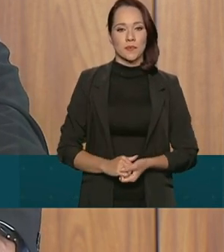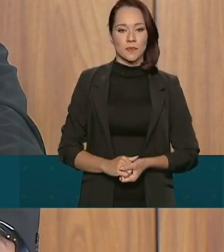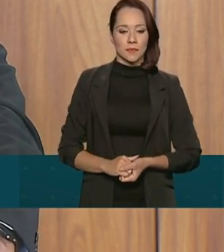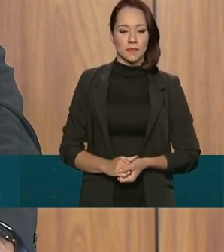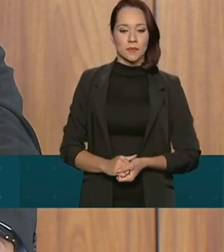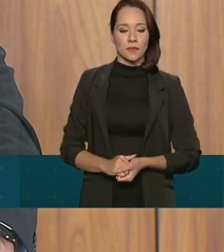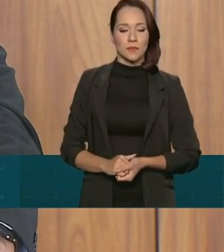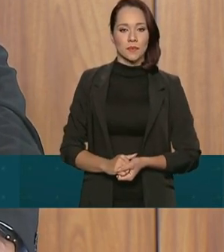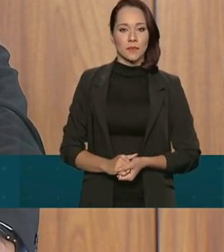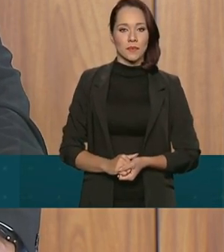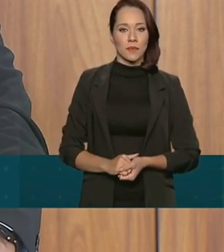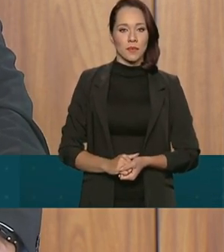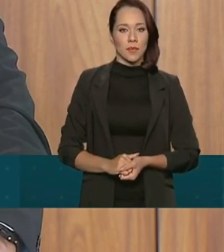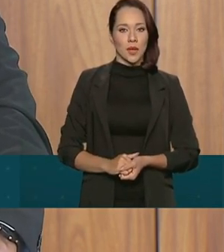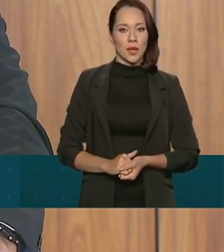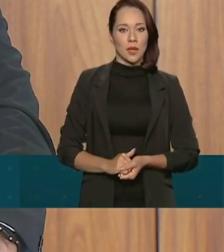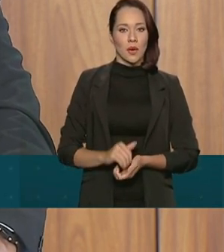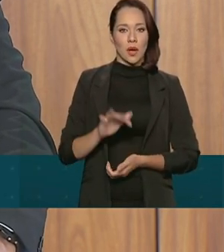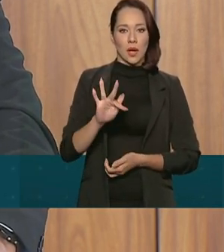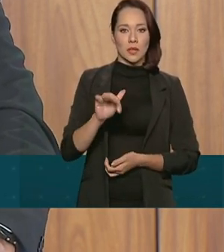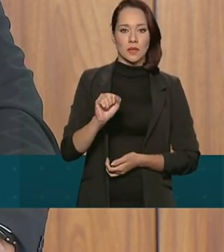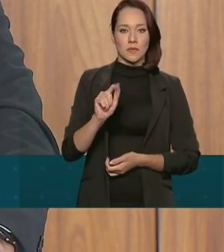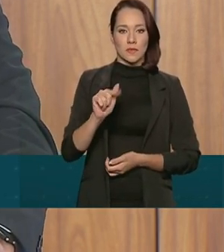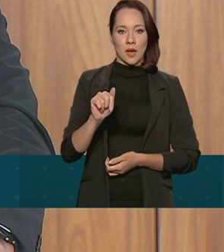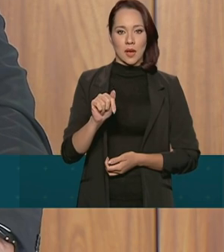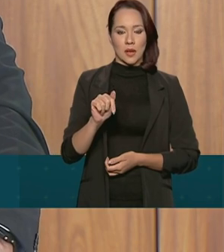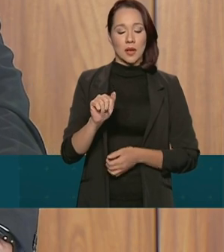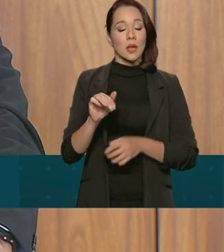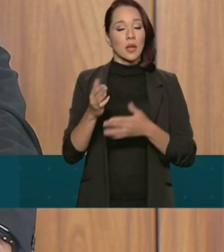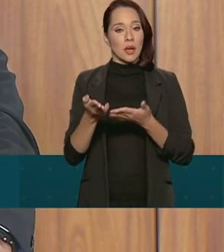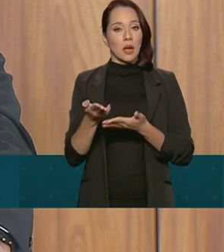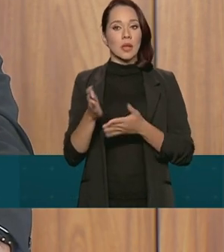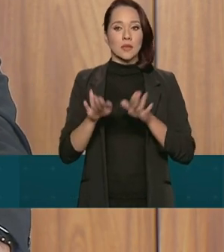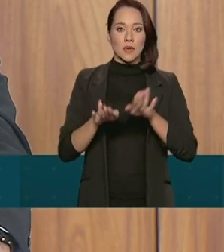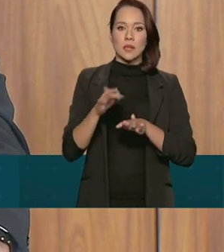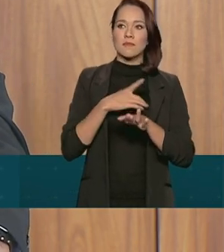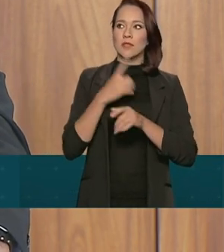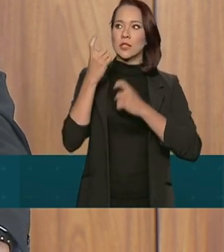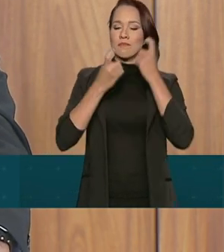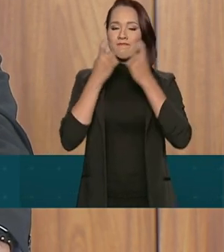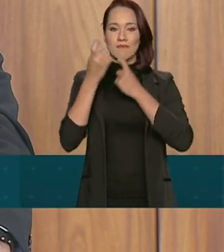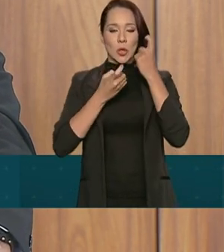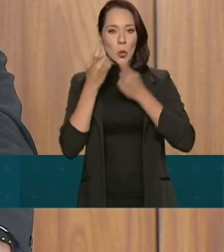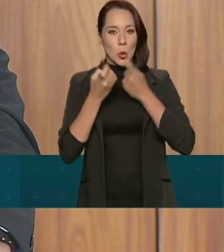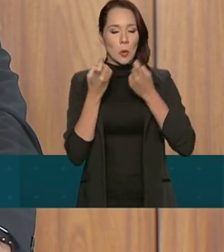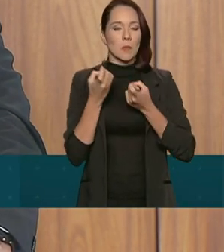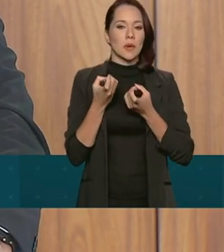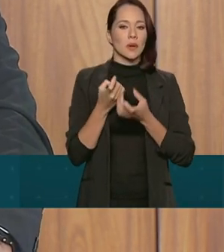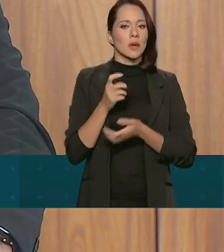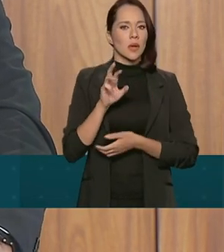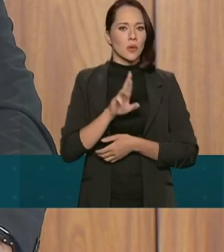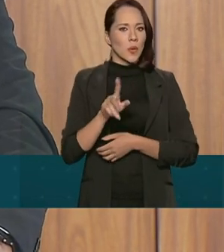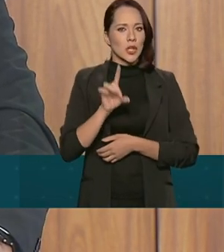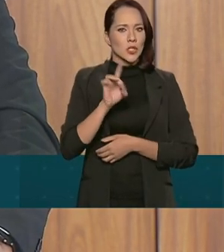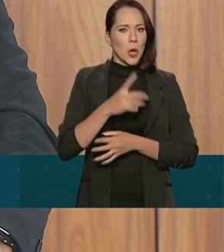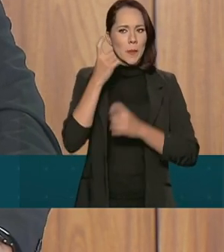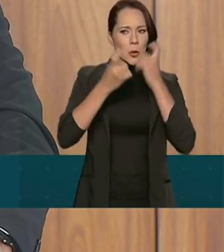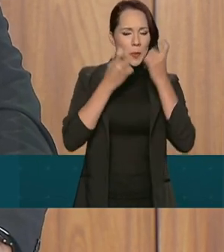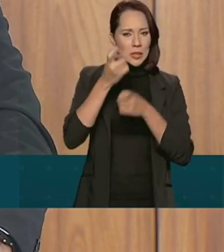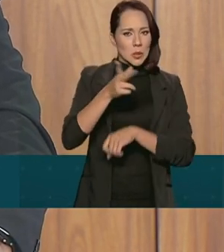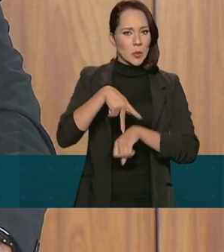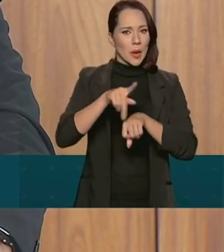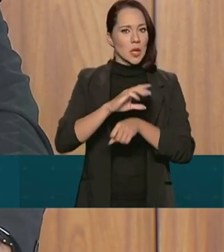As Farc, obviamente, nos preocupam e não é apenas na